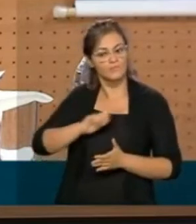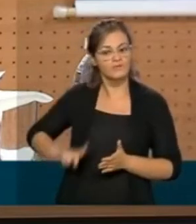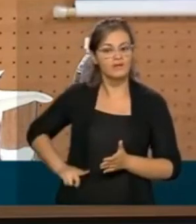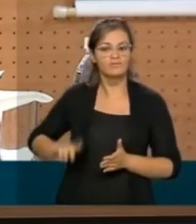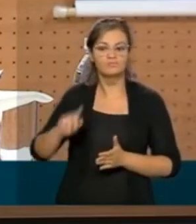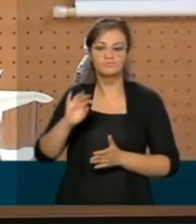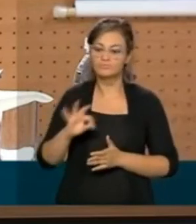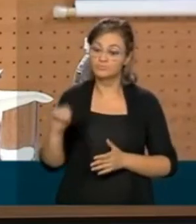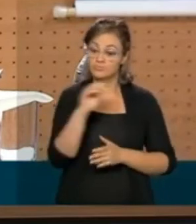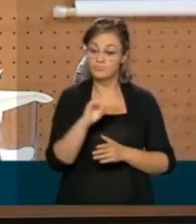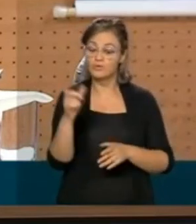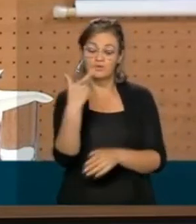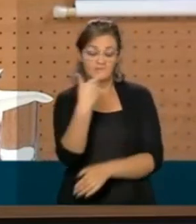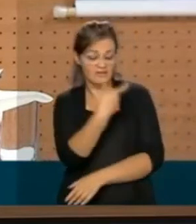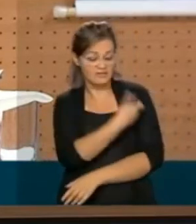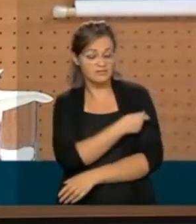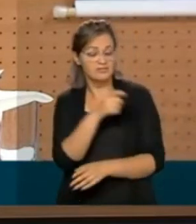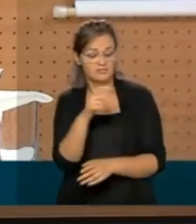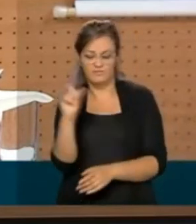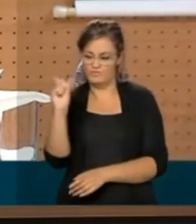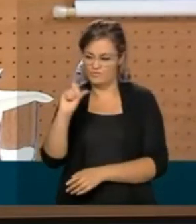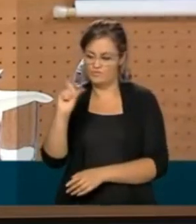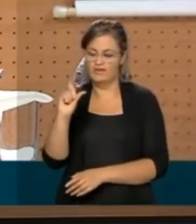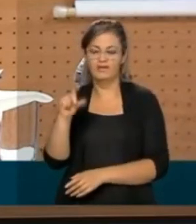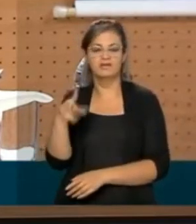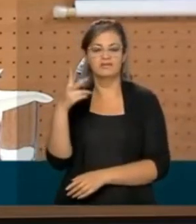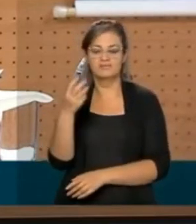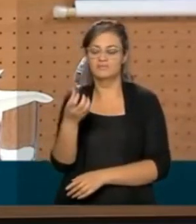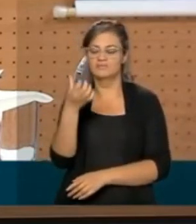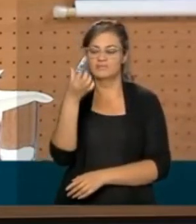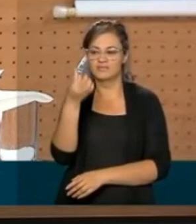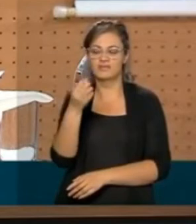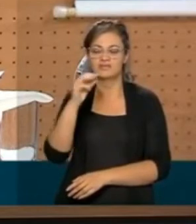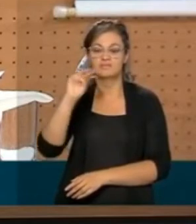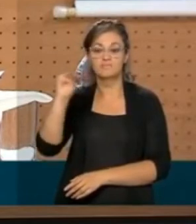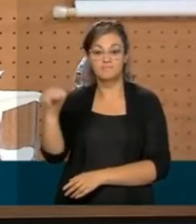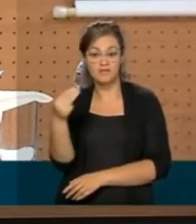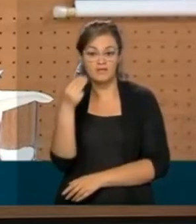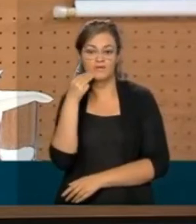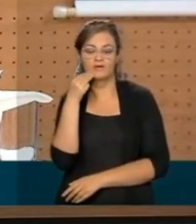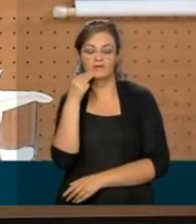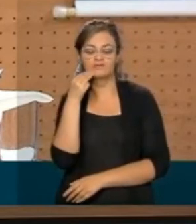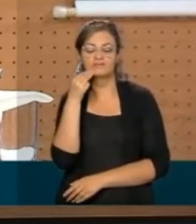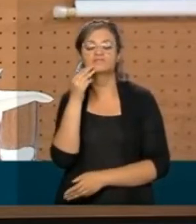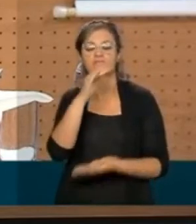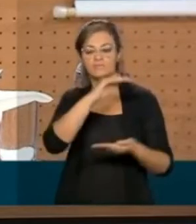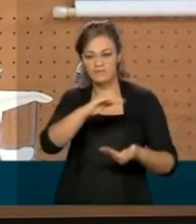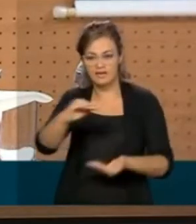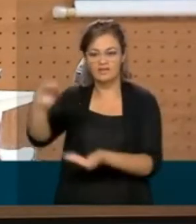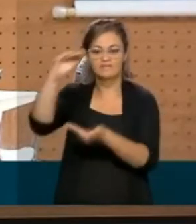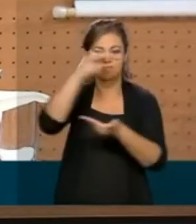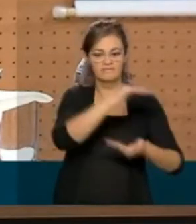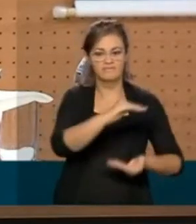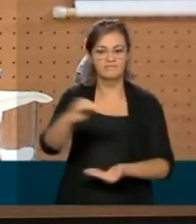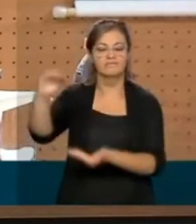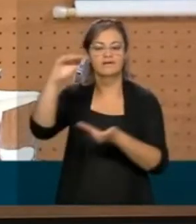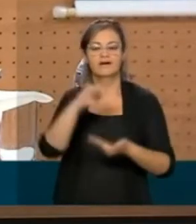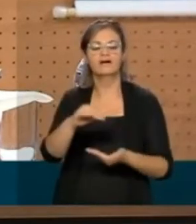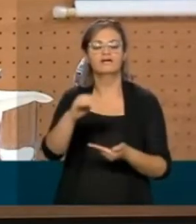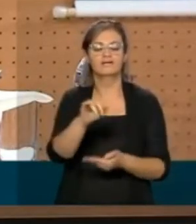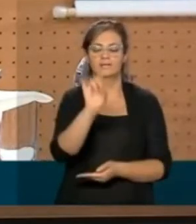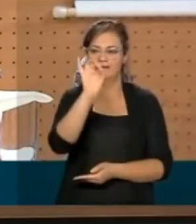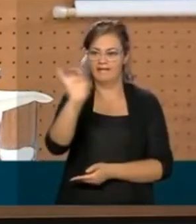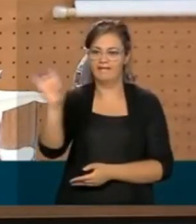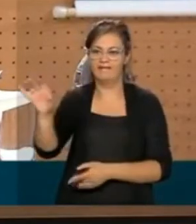todas as doses recebidas, que são 6 milhões de doses, serão distribuídas de forma proporcional aos Estados